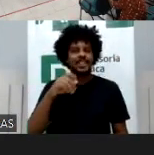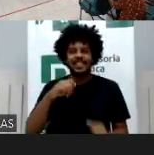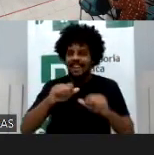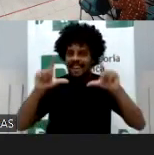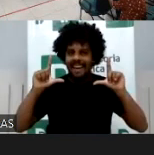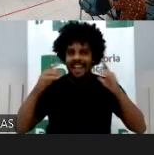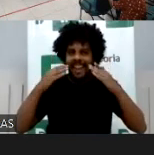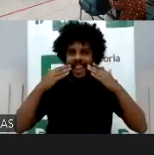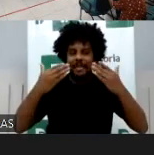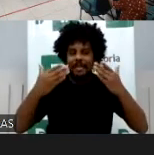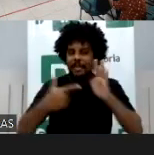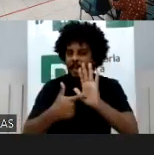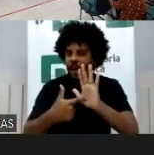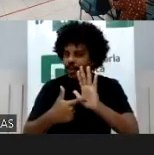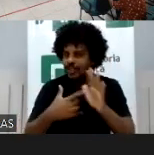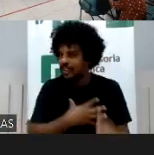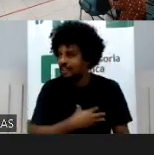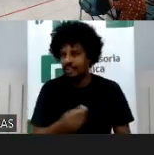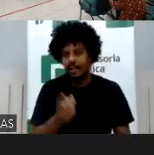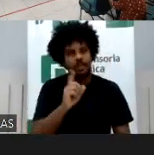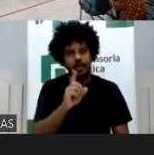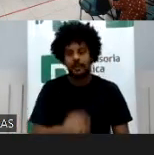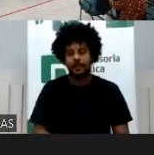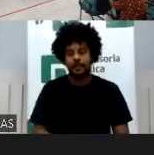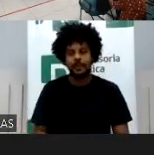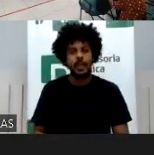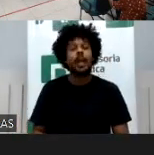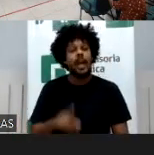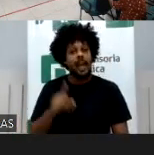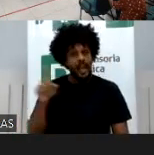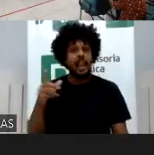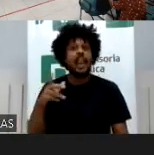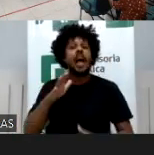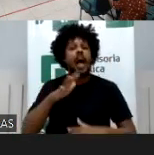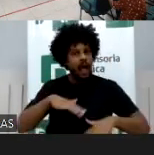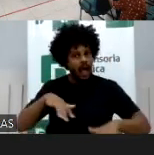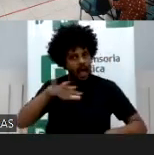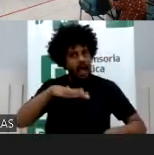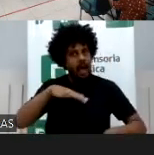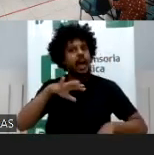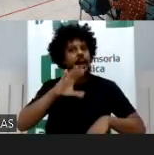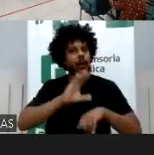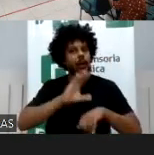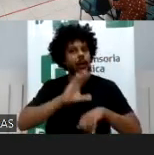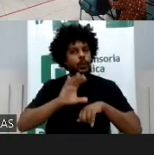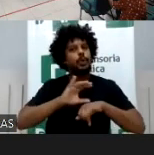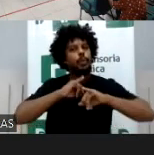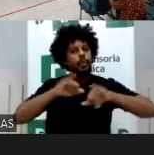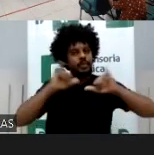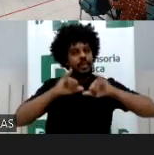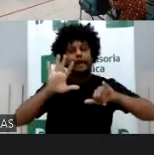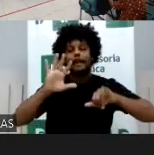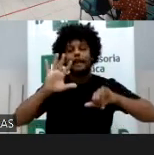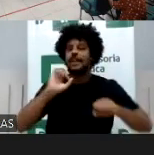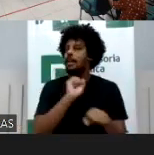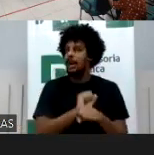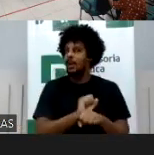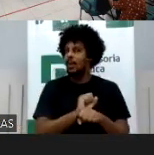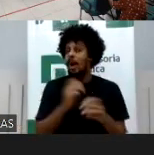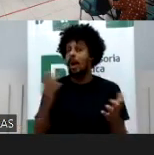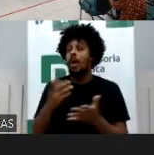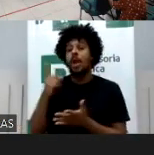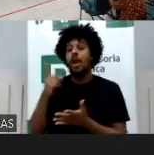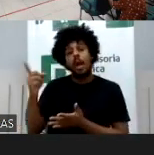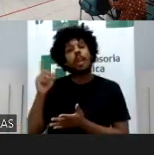ela é publicitária, mas parou de trabalhar com publicidade, passou a trabalhar só com o que ela produz, virou uma pessoa que escreve na internet, faz